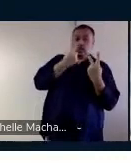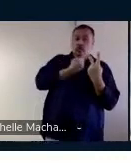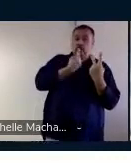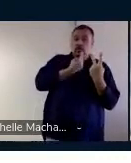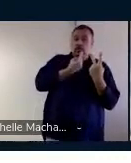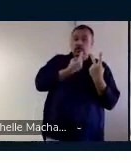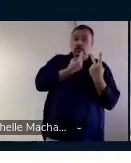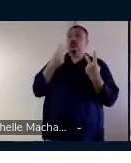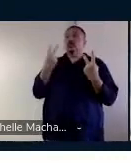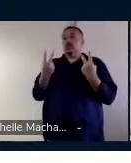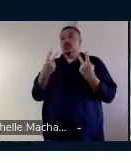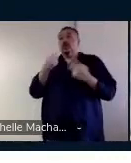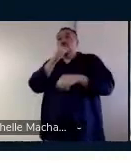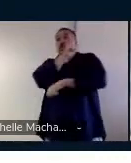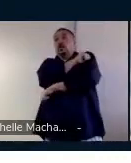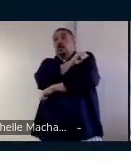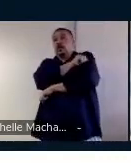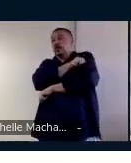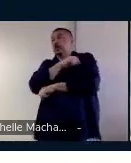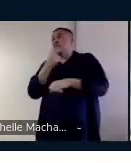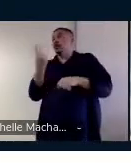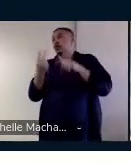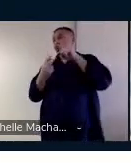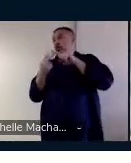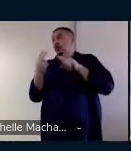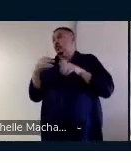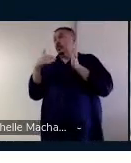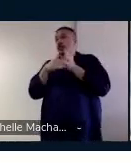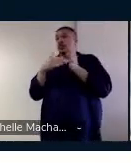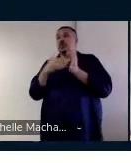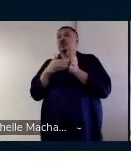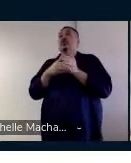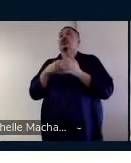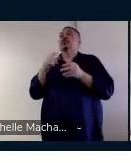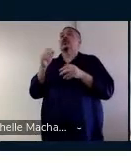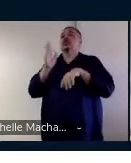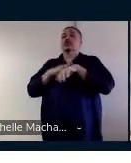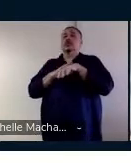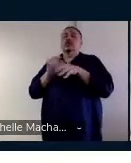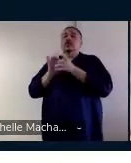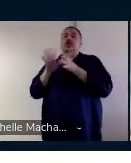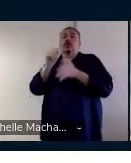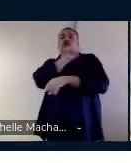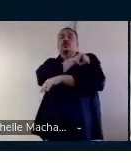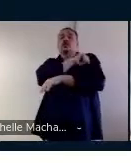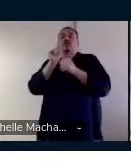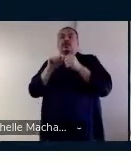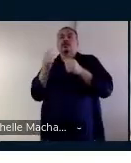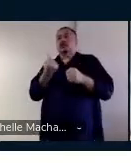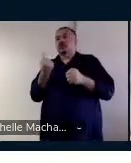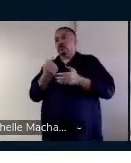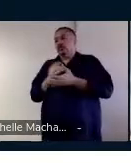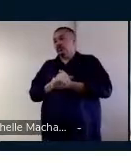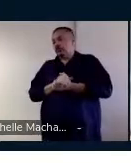duas com os alunos. As duas últimas letras ele deixa os alunos fazerem sozinhos.